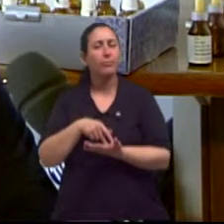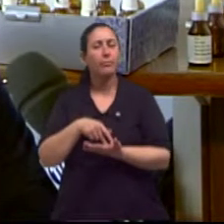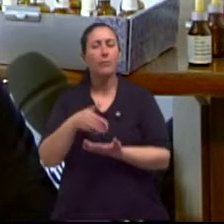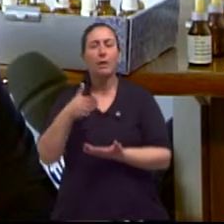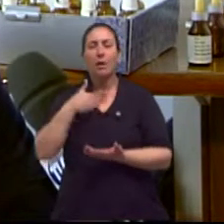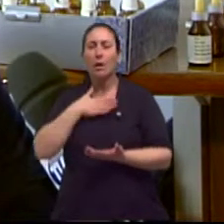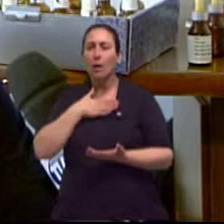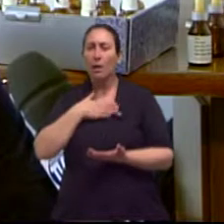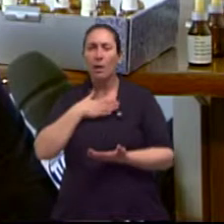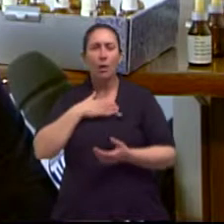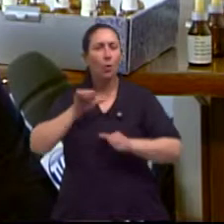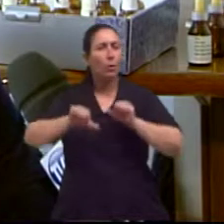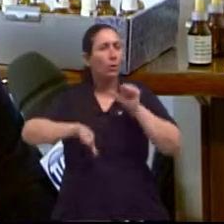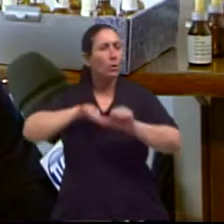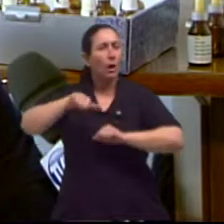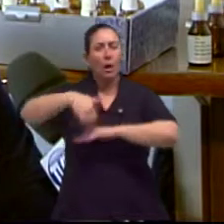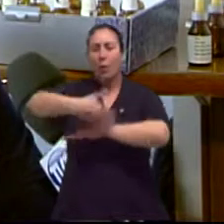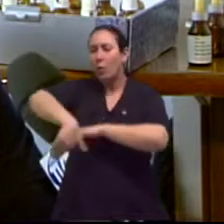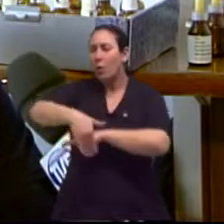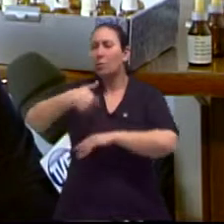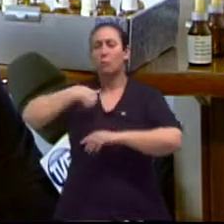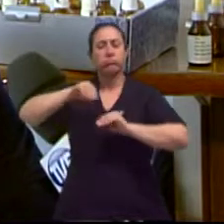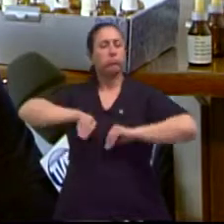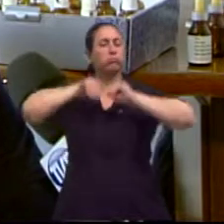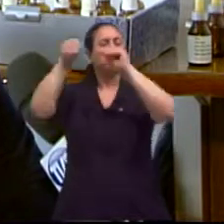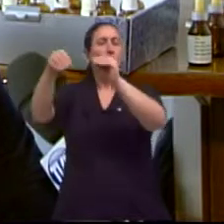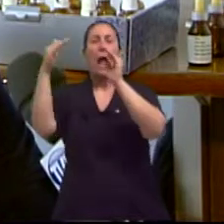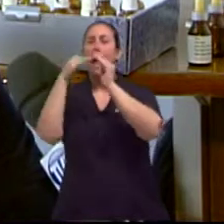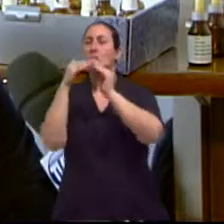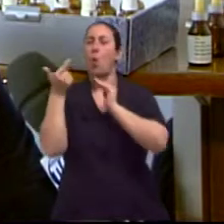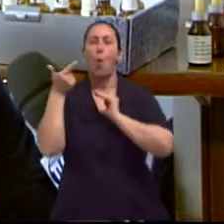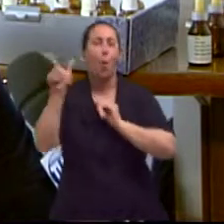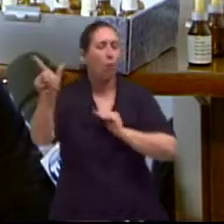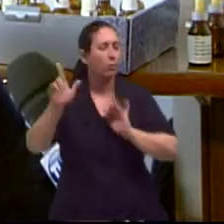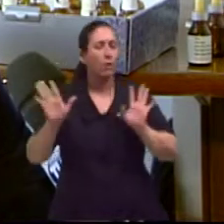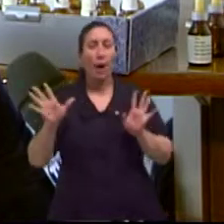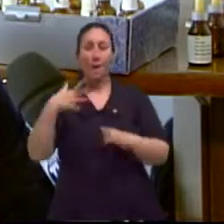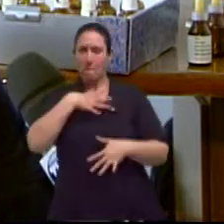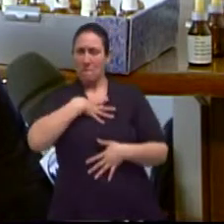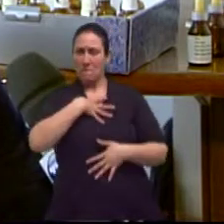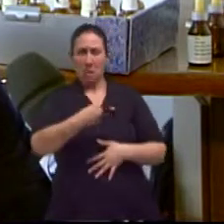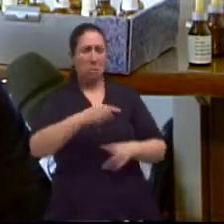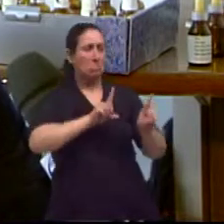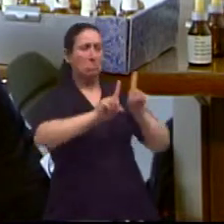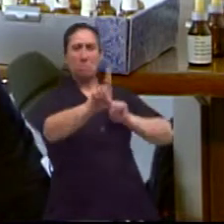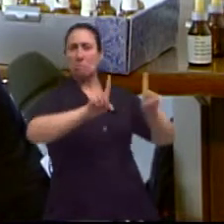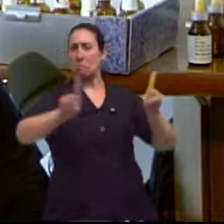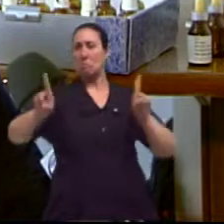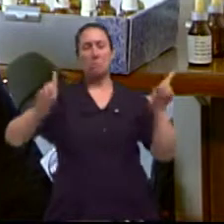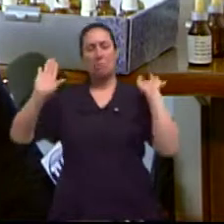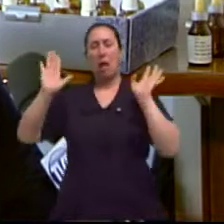Eu mudei de endereço, mudei de casa, os filhos foram cada um para um lugar.